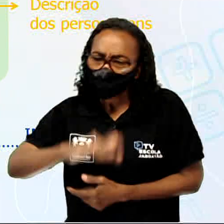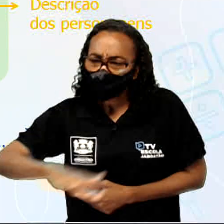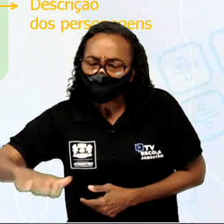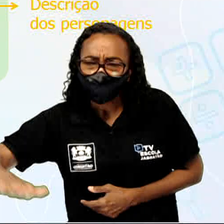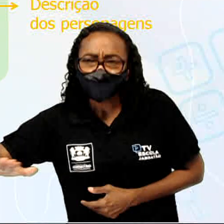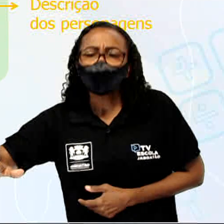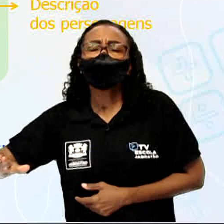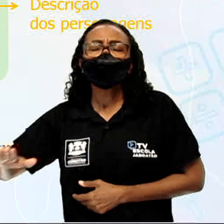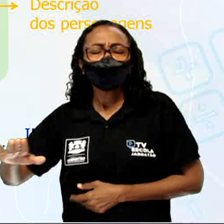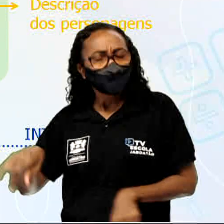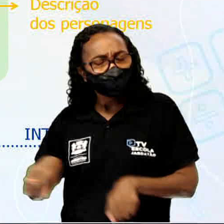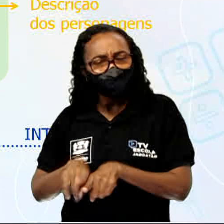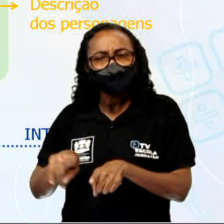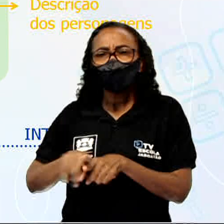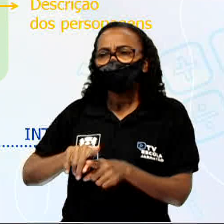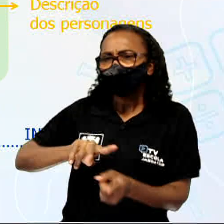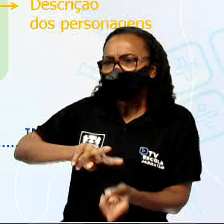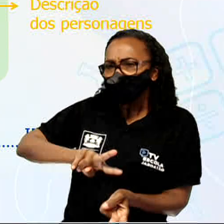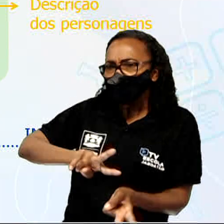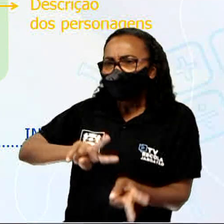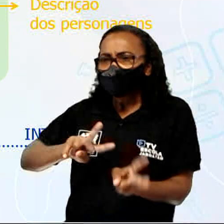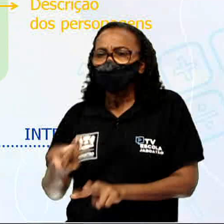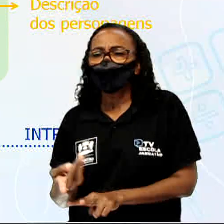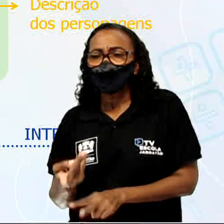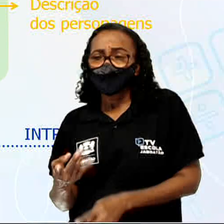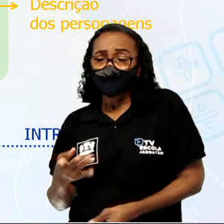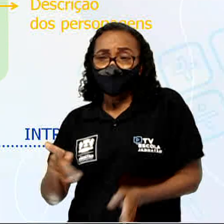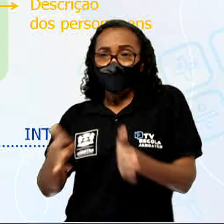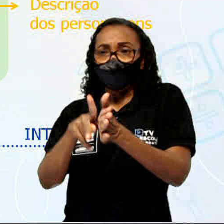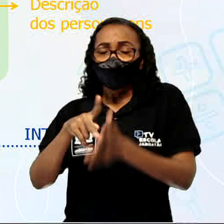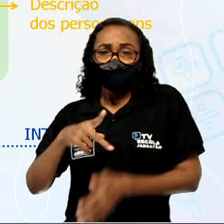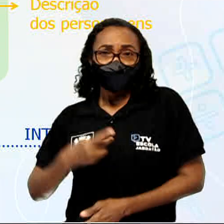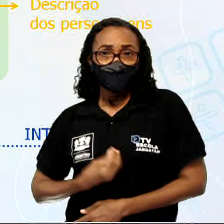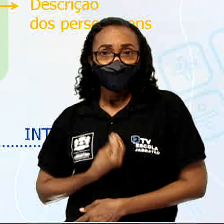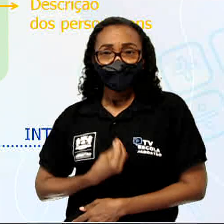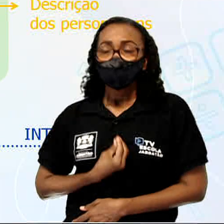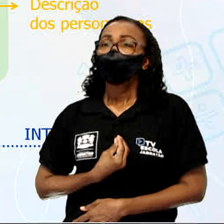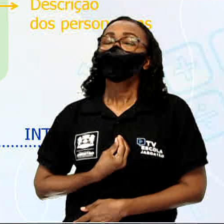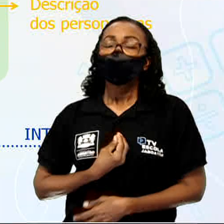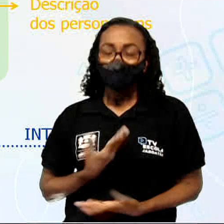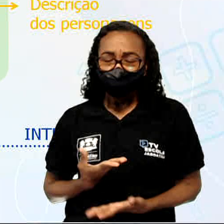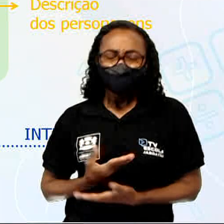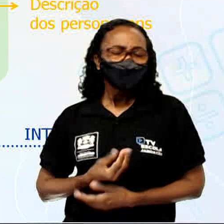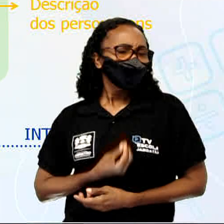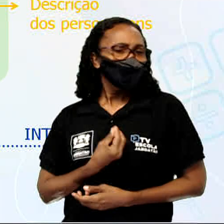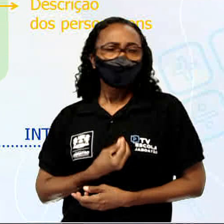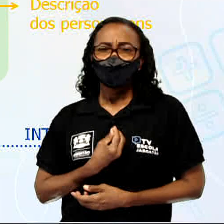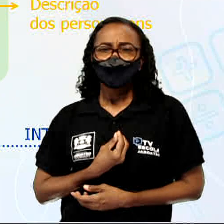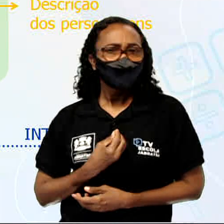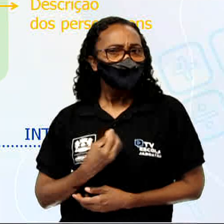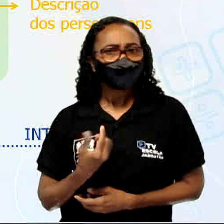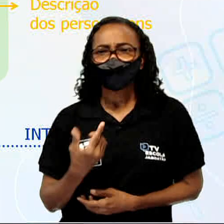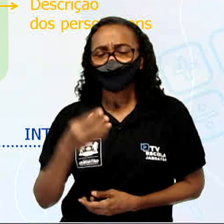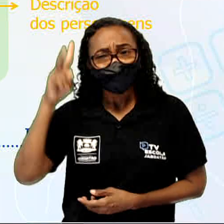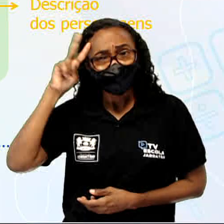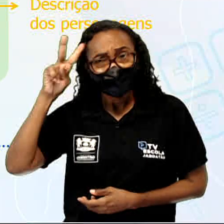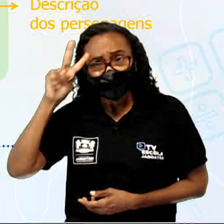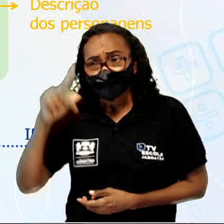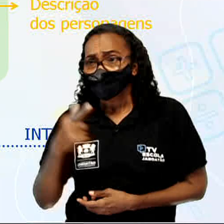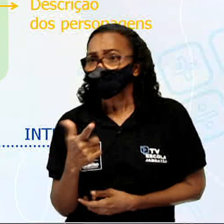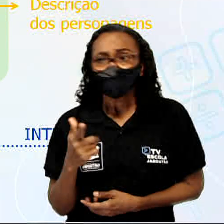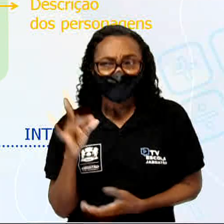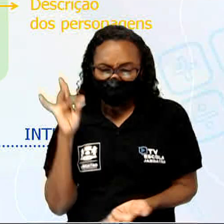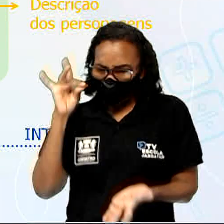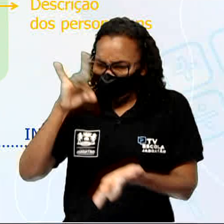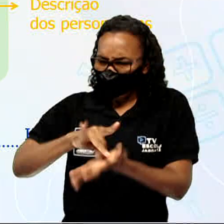faz transferência dessas histórias para as suas próprias vidas, que essa história não tenha nada a ver com sua realidade. Então,